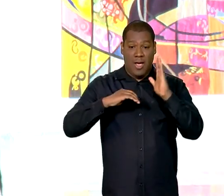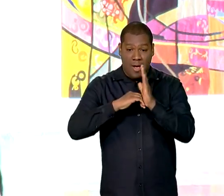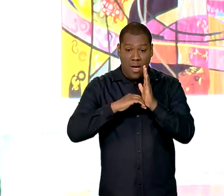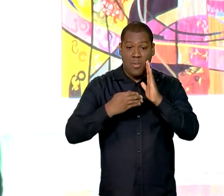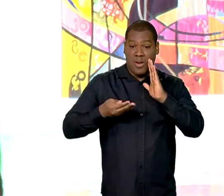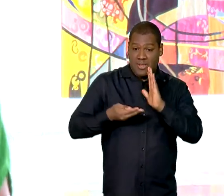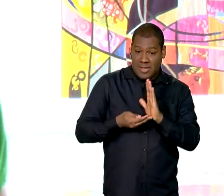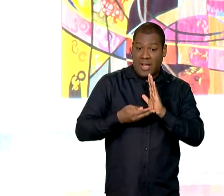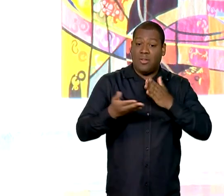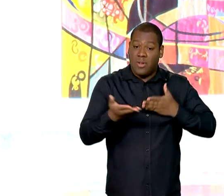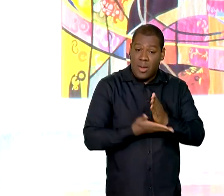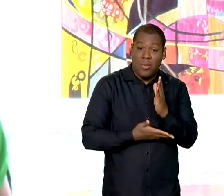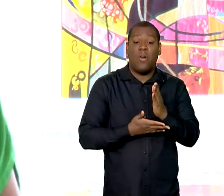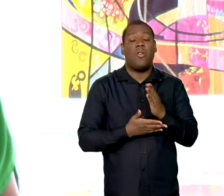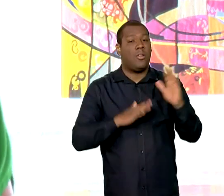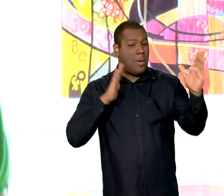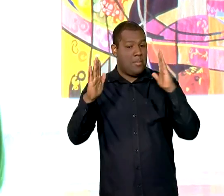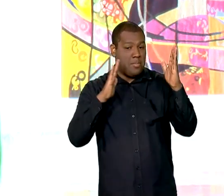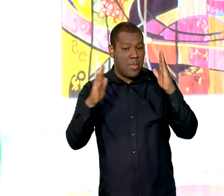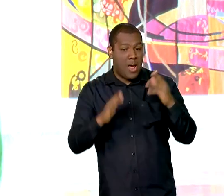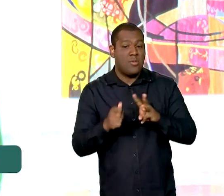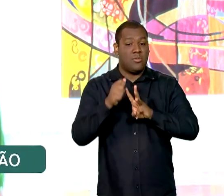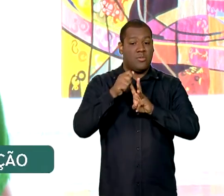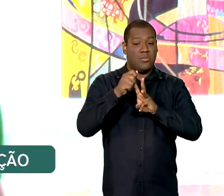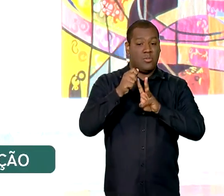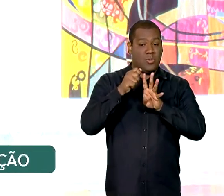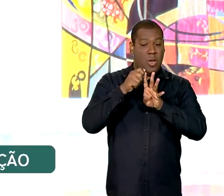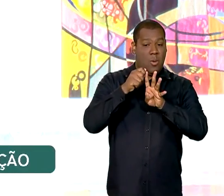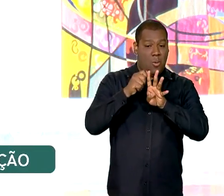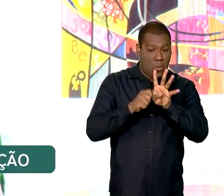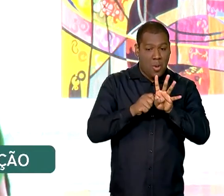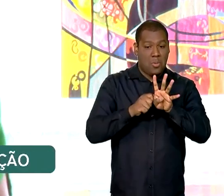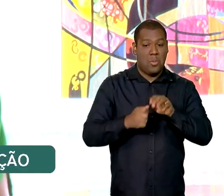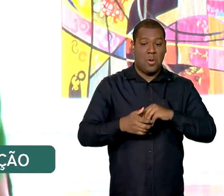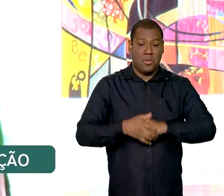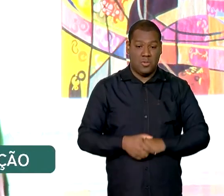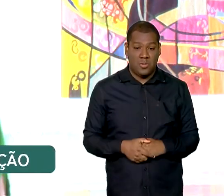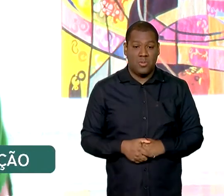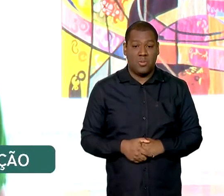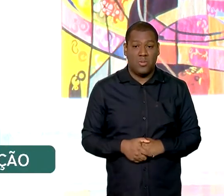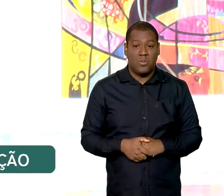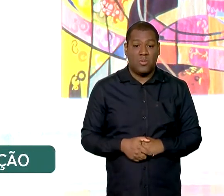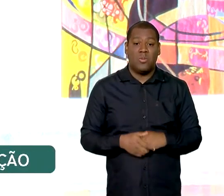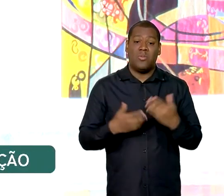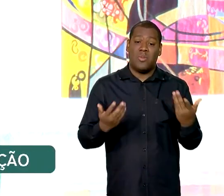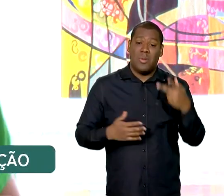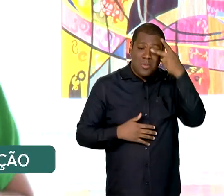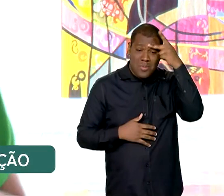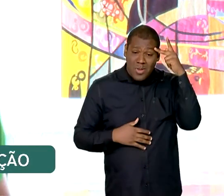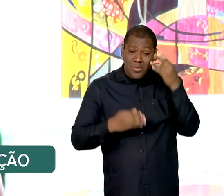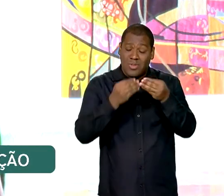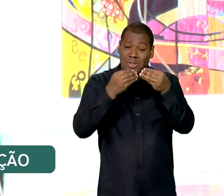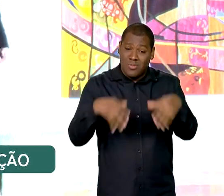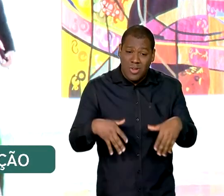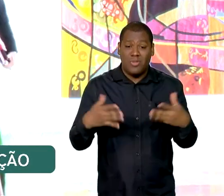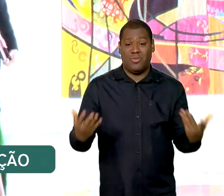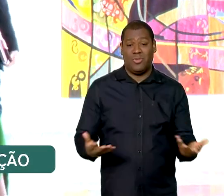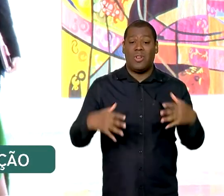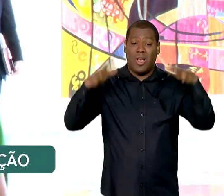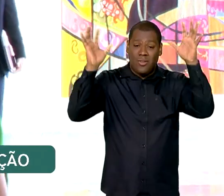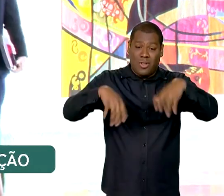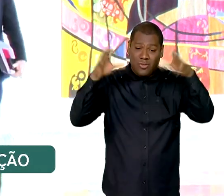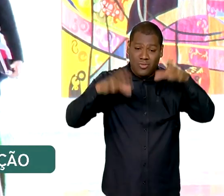em até 120 dias para não perderem a validade. Quem perdeu tudo com as enchentes, incluindo os